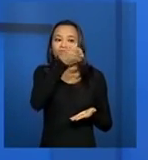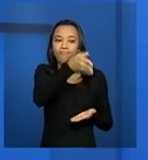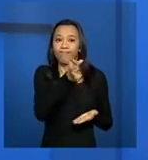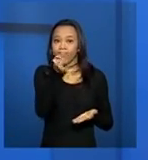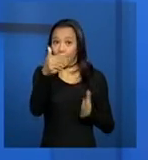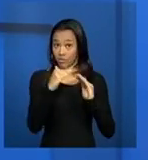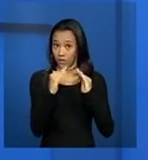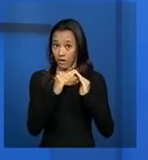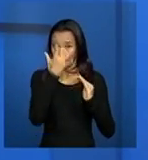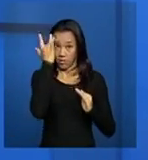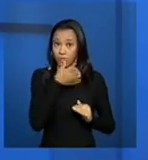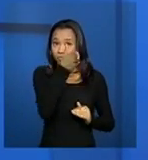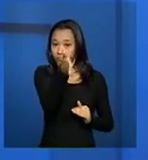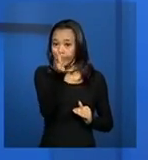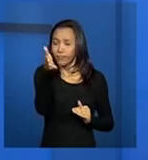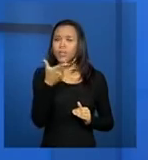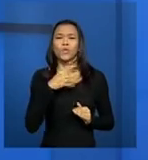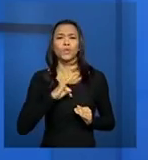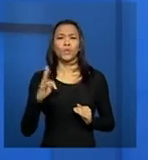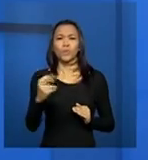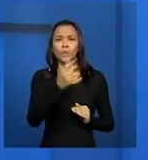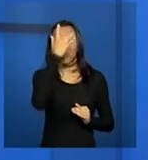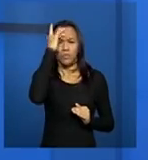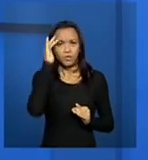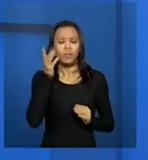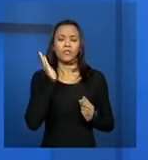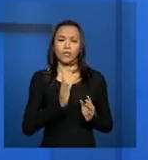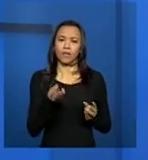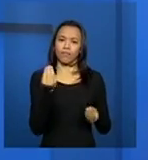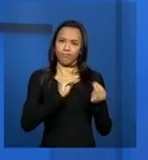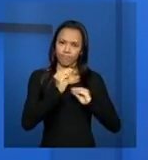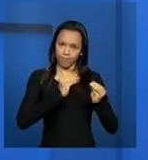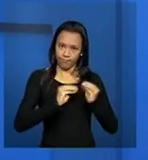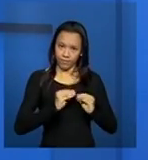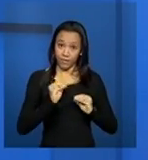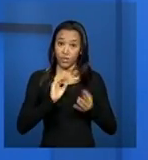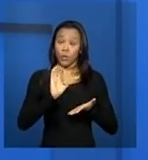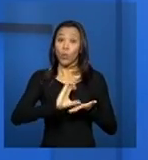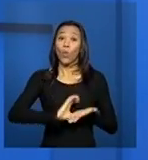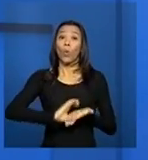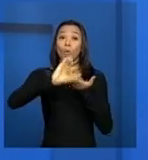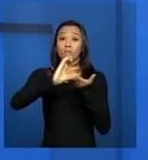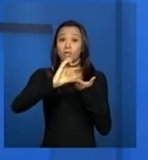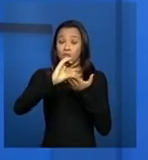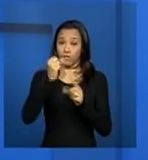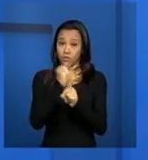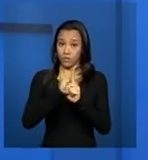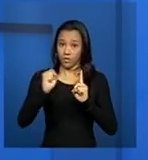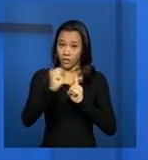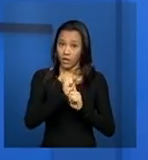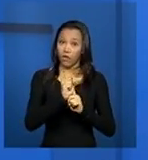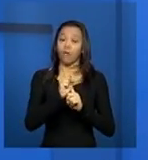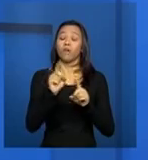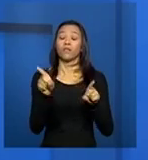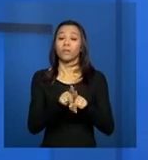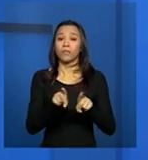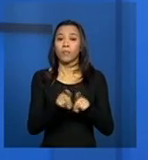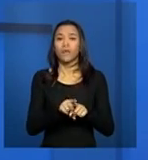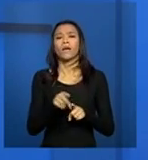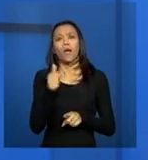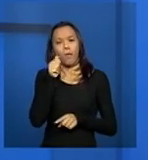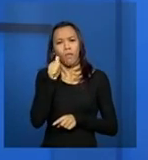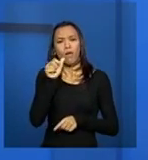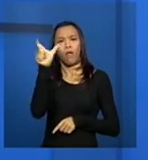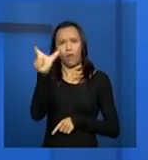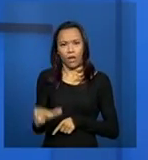aquelas que estão inscritas no Conselho Municipal de Assistência Social ou que tem ofertas também inscritas, como a Carol também já